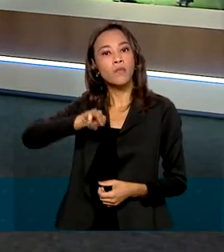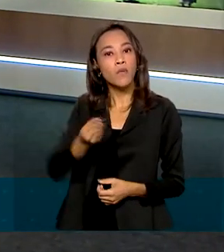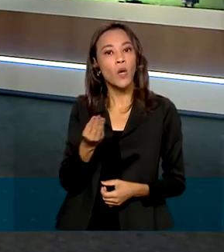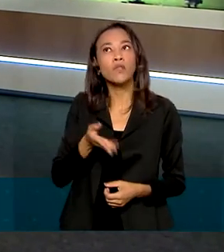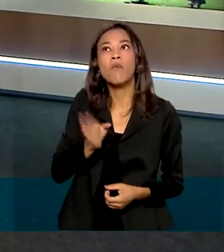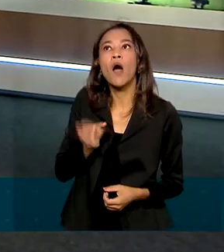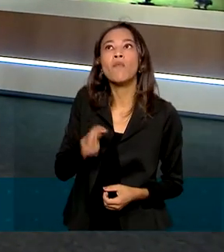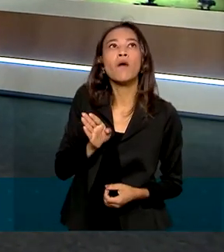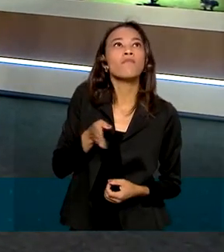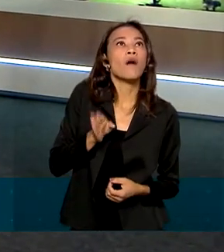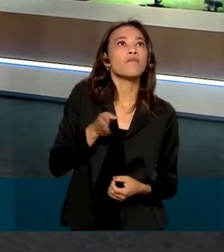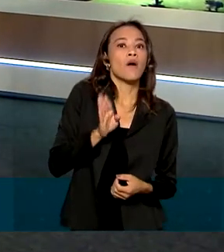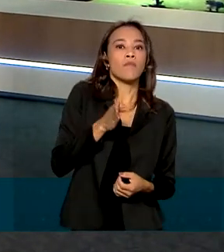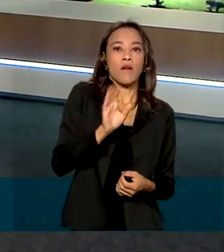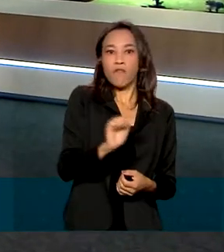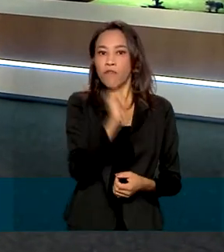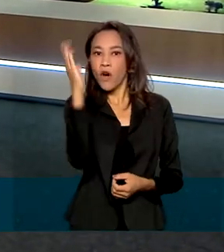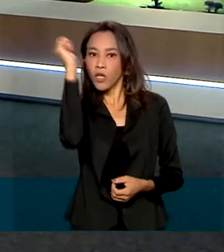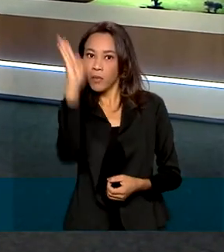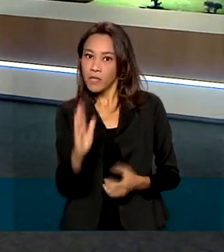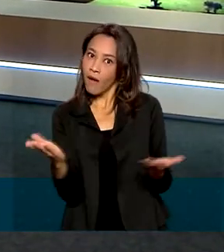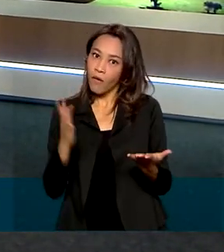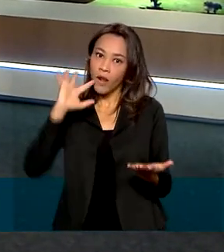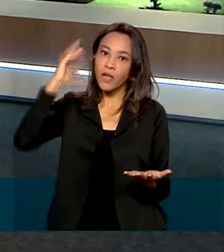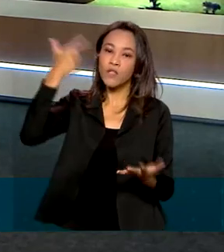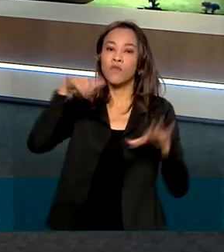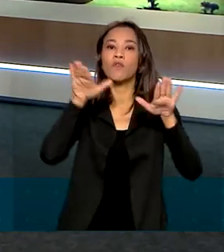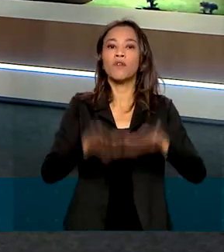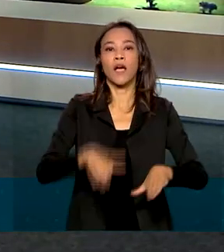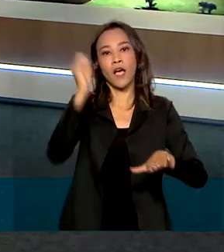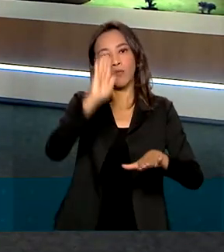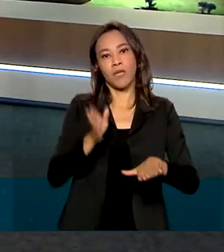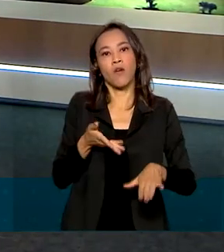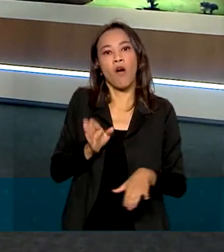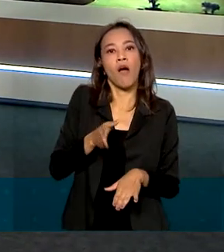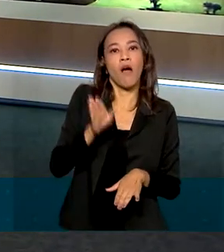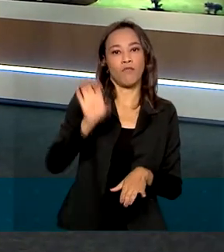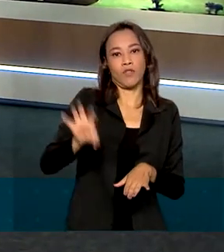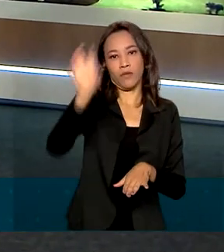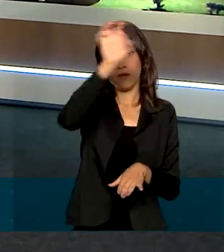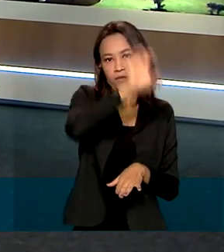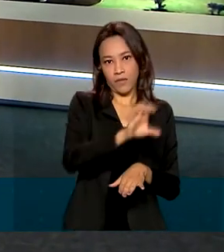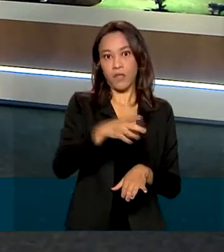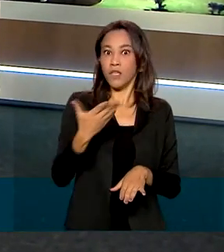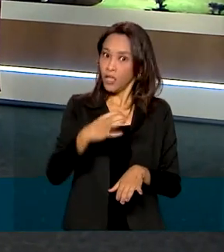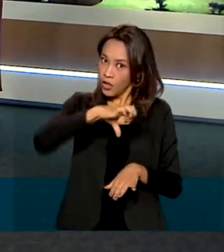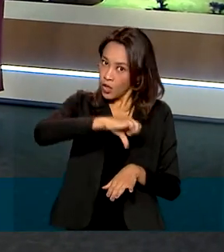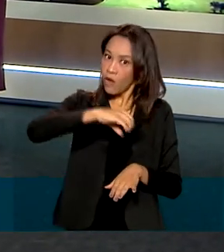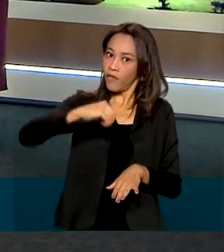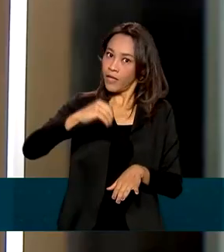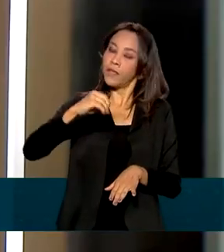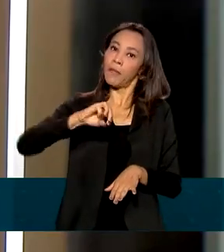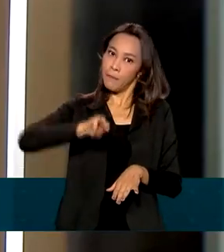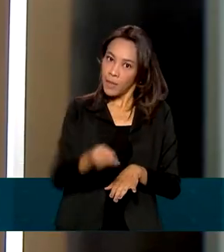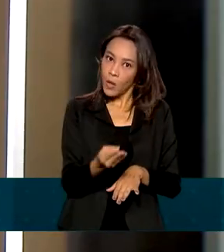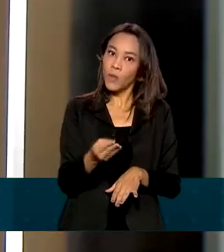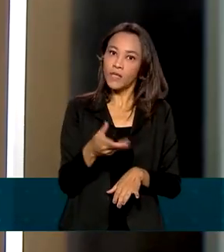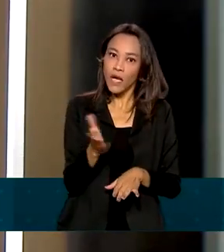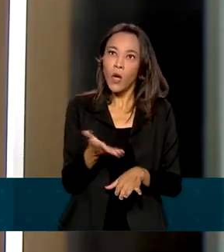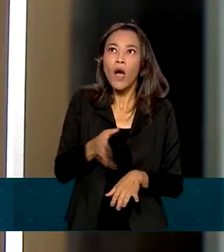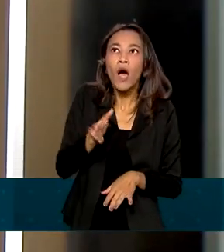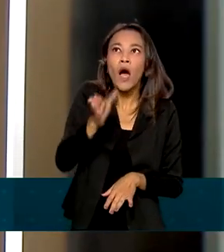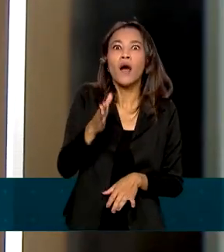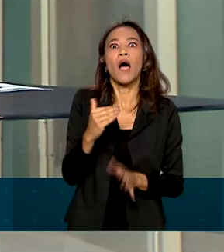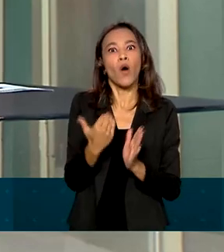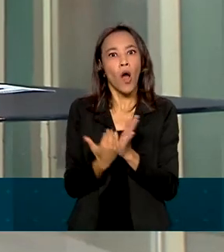viajam para o exterior e agora estão viajando dentro do Brasil, fora os 90 milhões de brasileiros que já viajavam aqui dentro e agora estão mais intensamente.